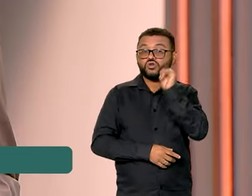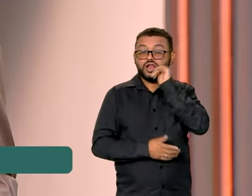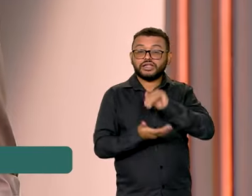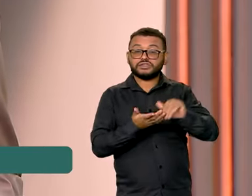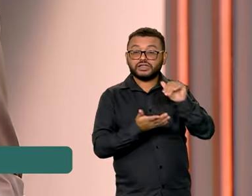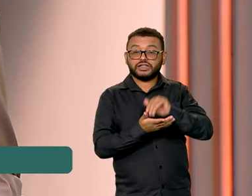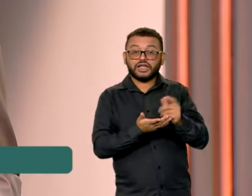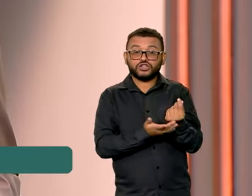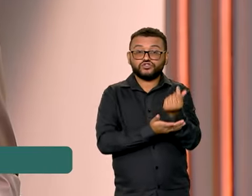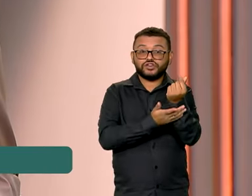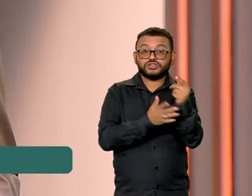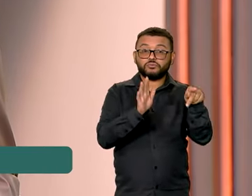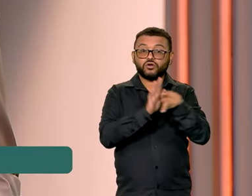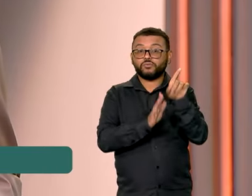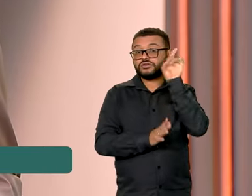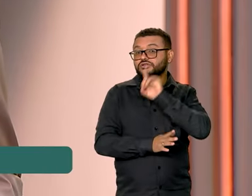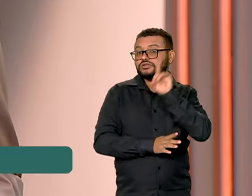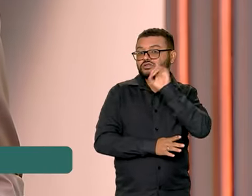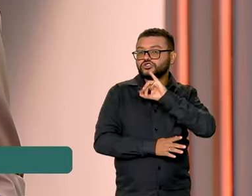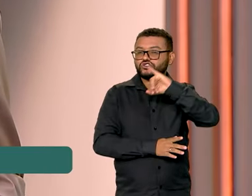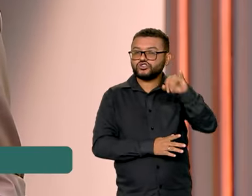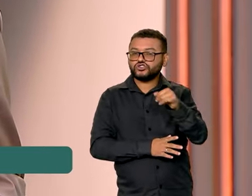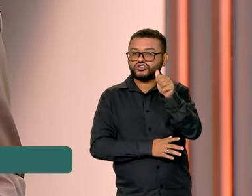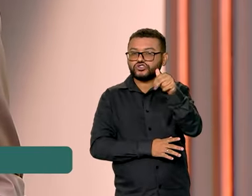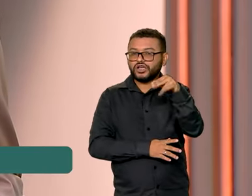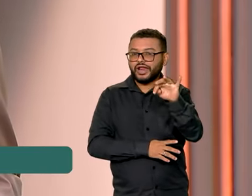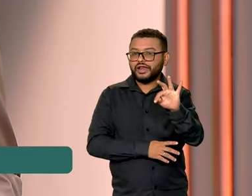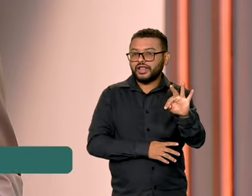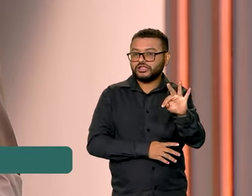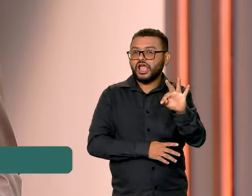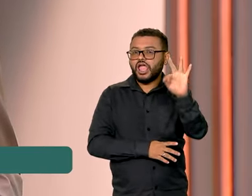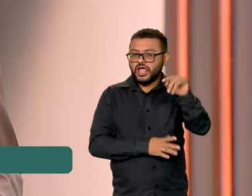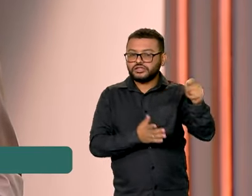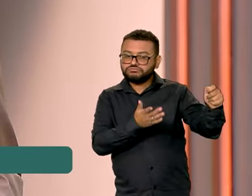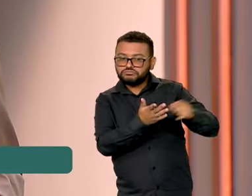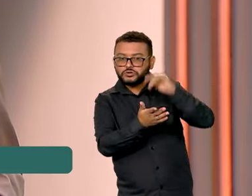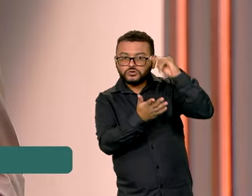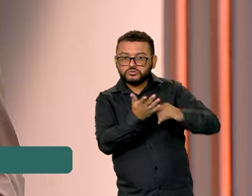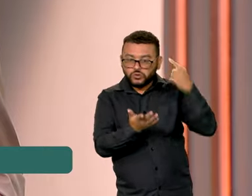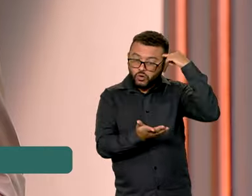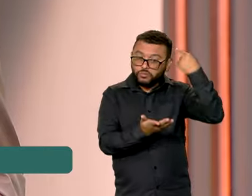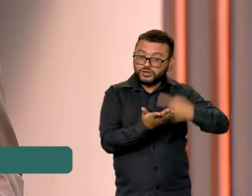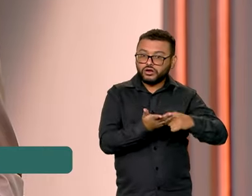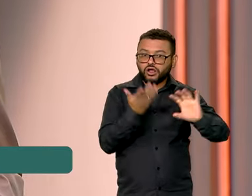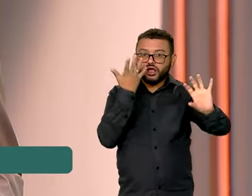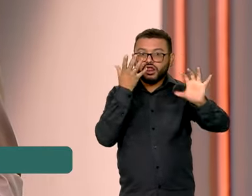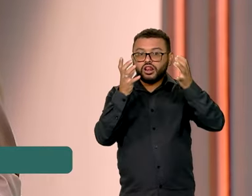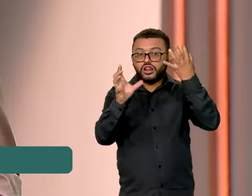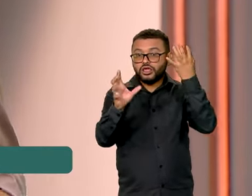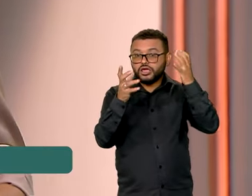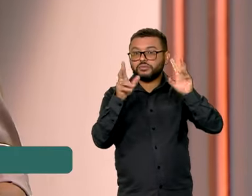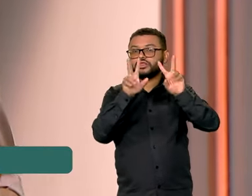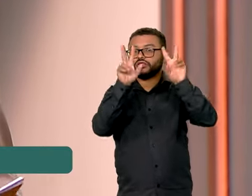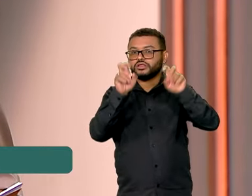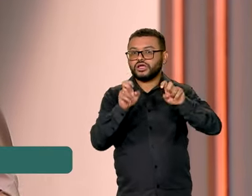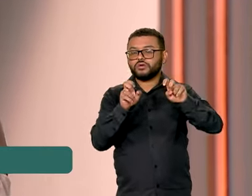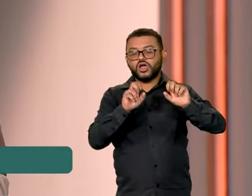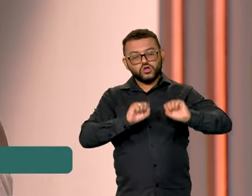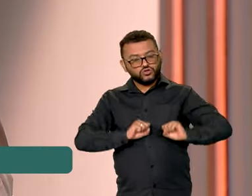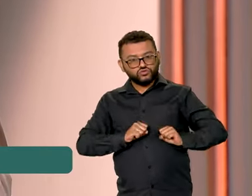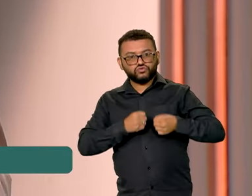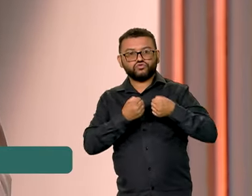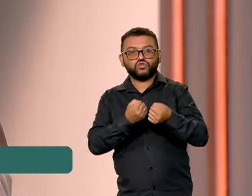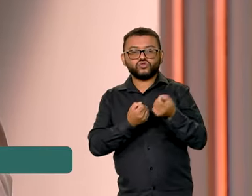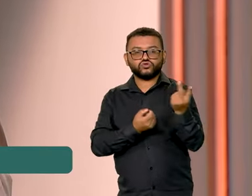Tesouro dos Estados Unidos, Janet Yellen, assinaram uma parceria para o clima. O documento soma os esforços